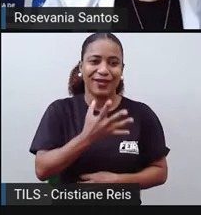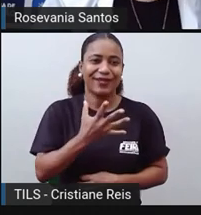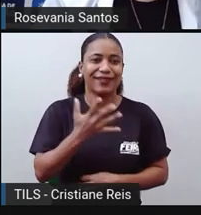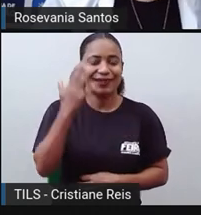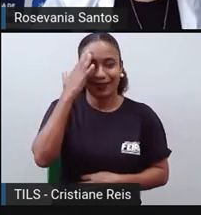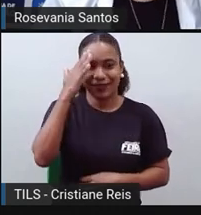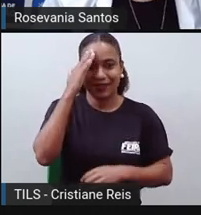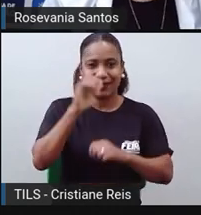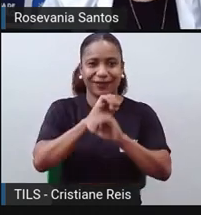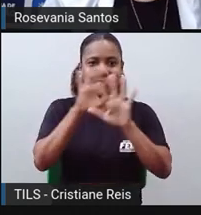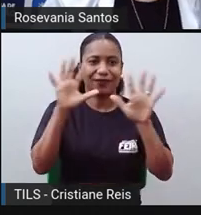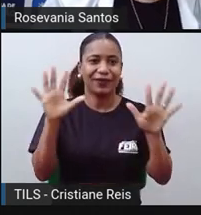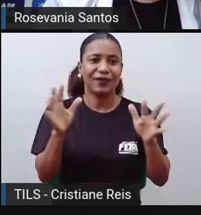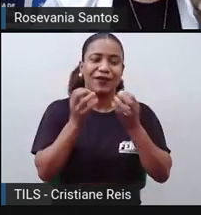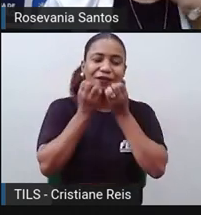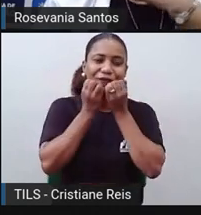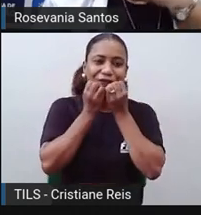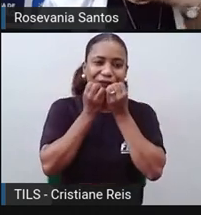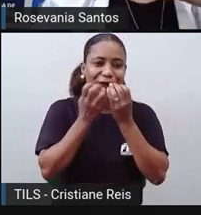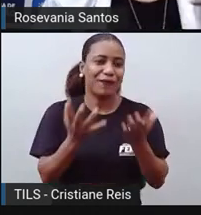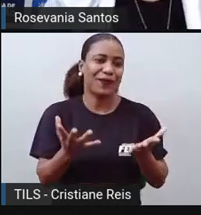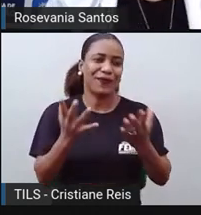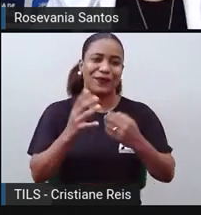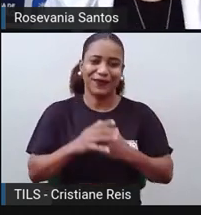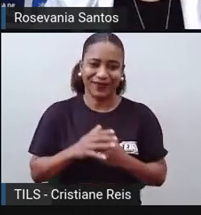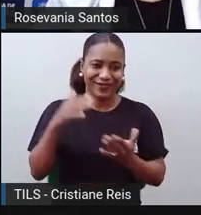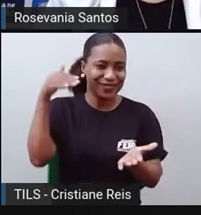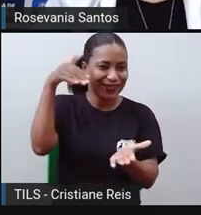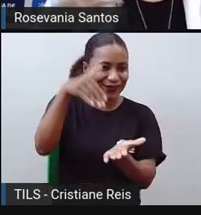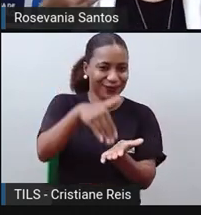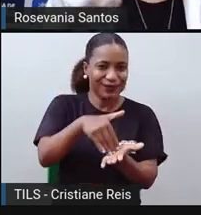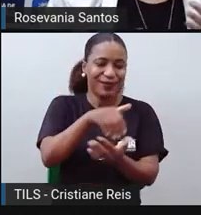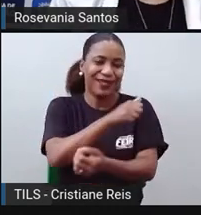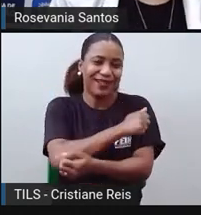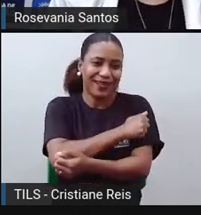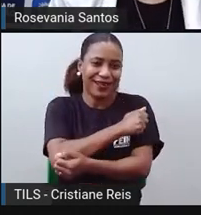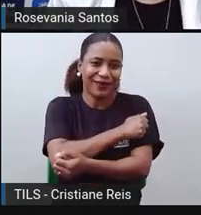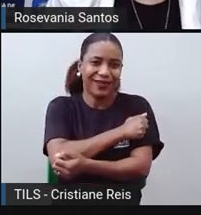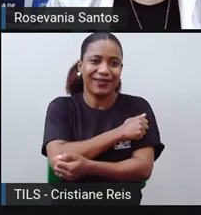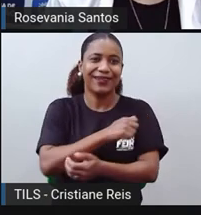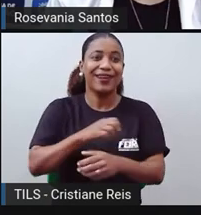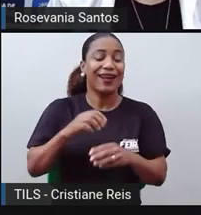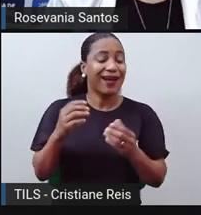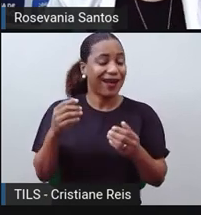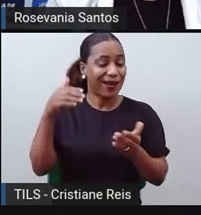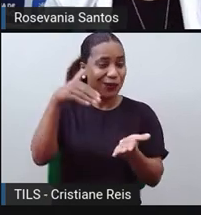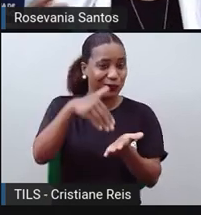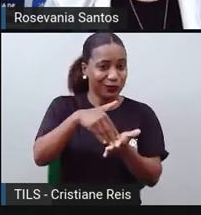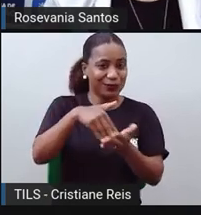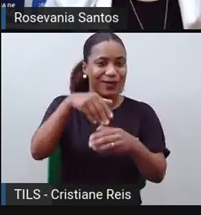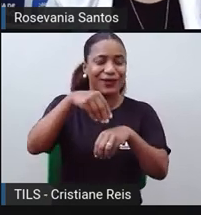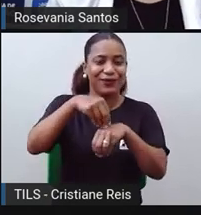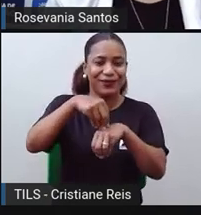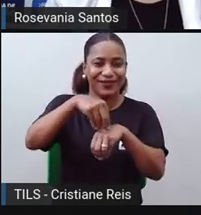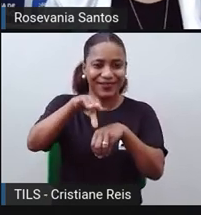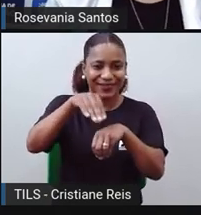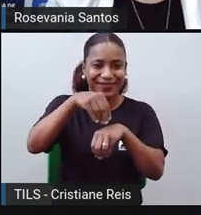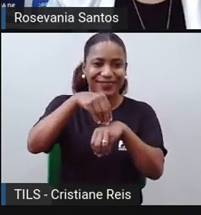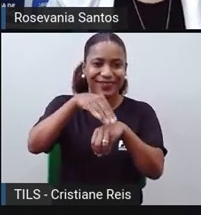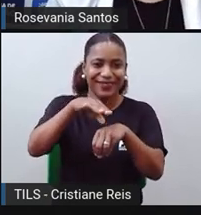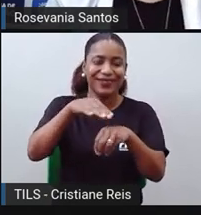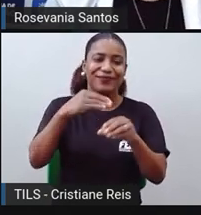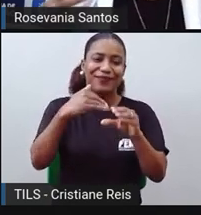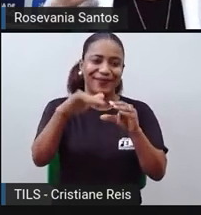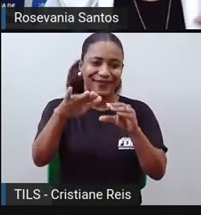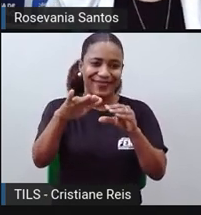assim, foi bom esse momento, a nossa última aula, então eu não podia encerrar essa última aula sem trazer uma mensagem para